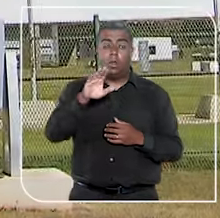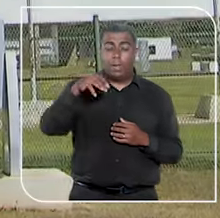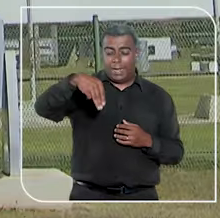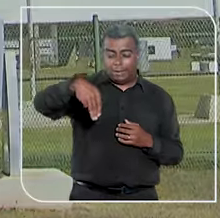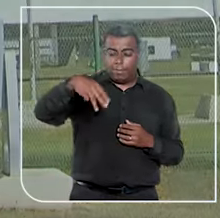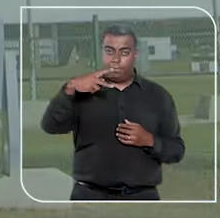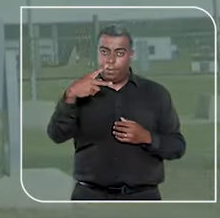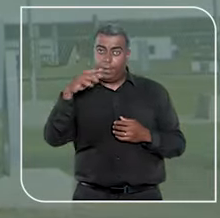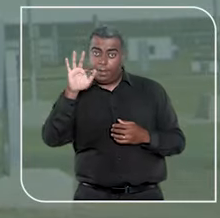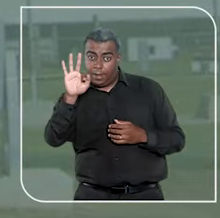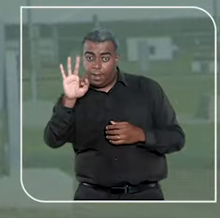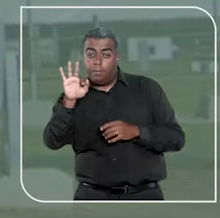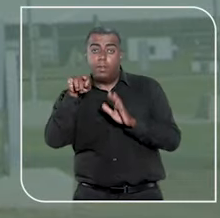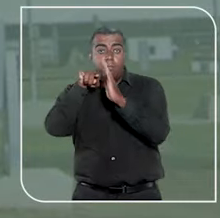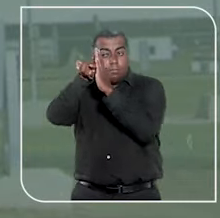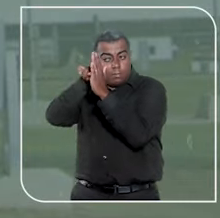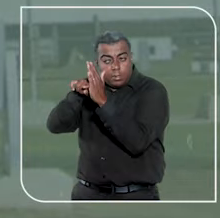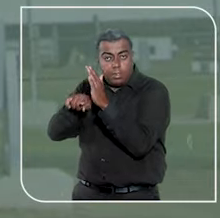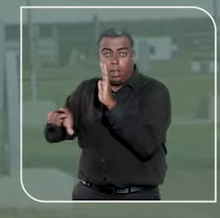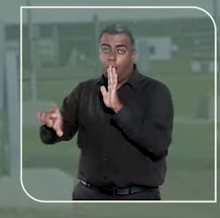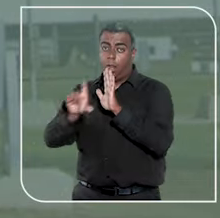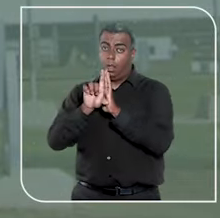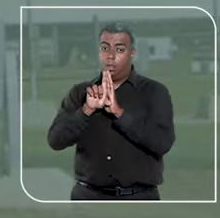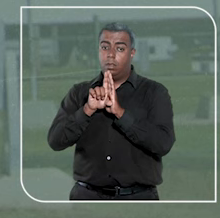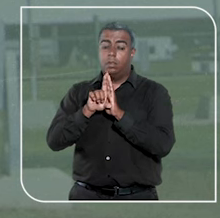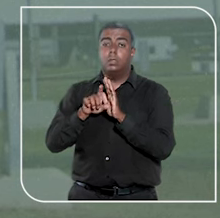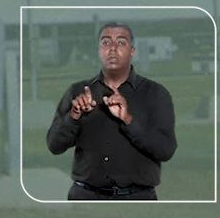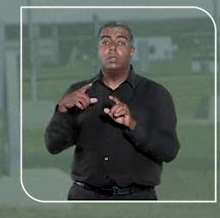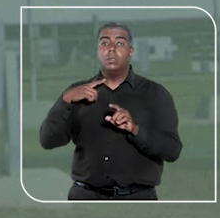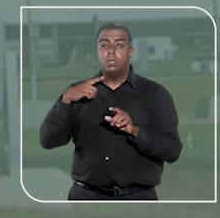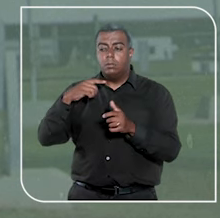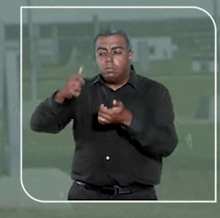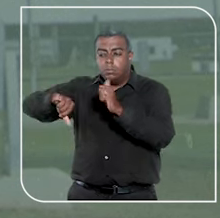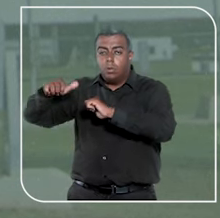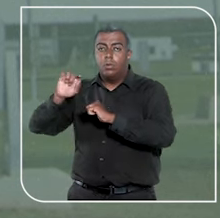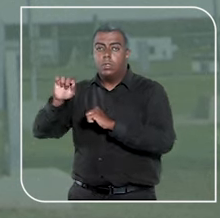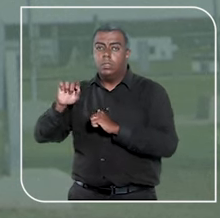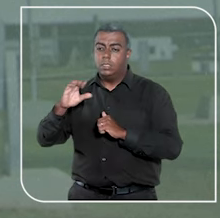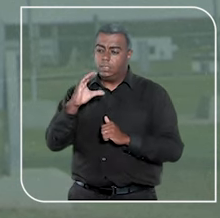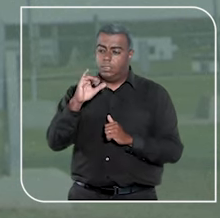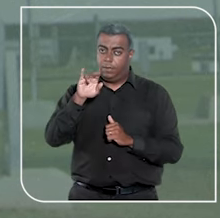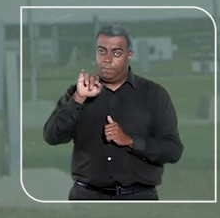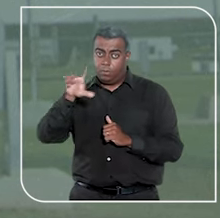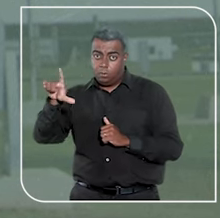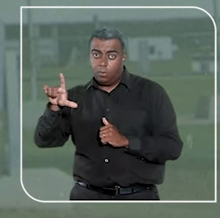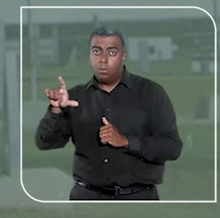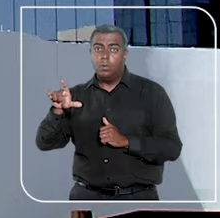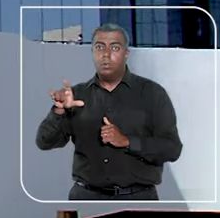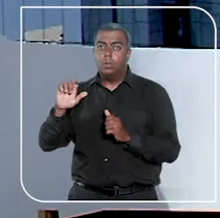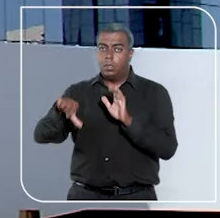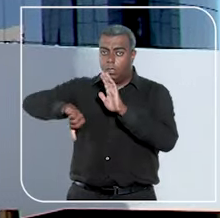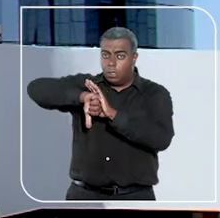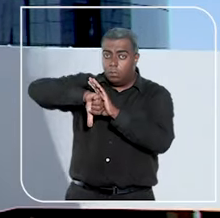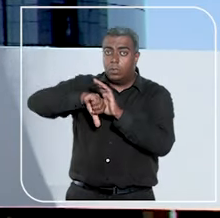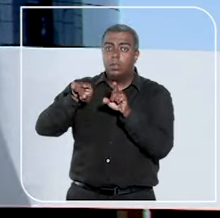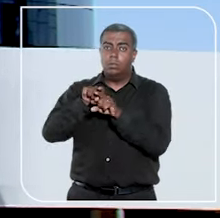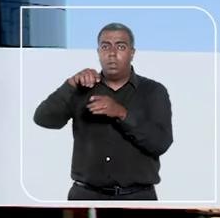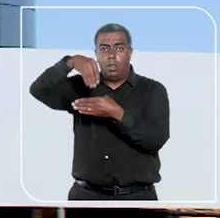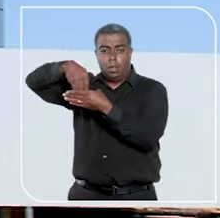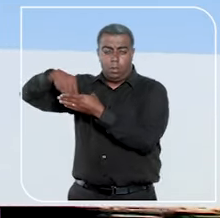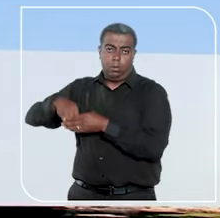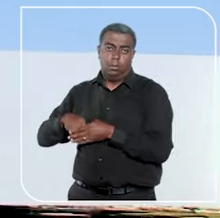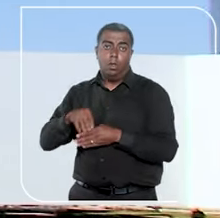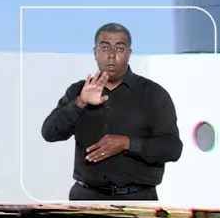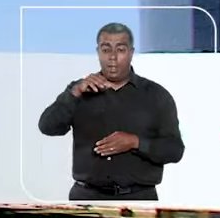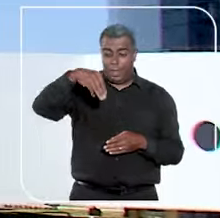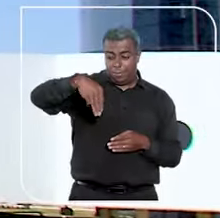que o MPF atua como fiscal da lei e tem atuação nas áreas civil, criminal e eleitoral. Na área eleitoral, o